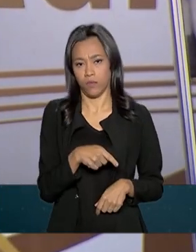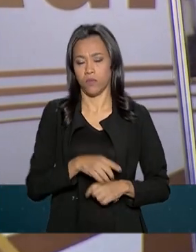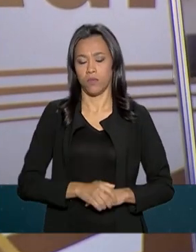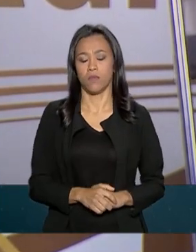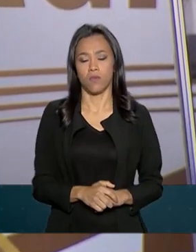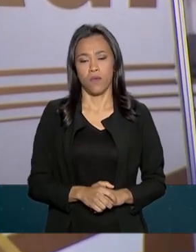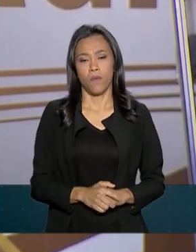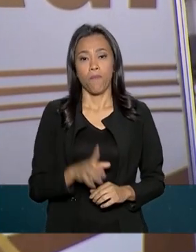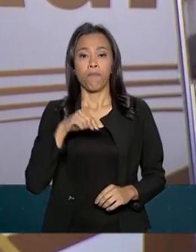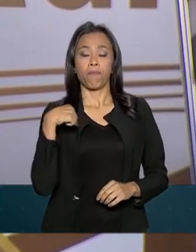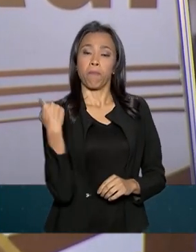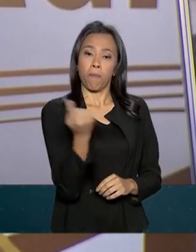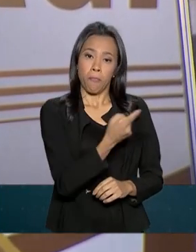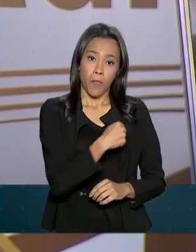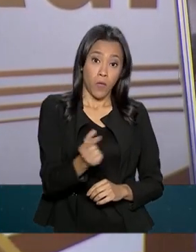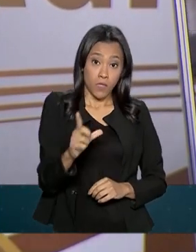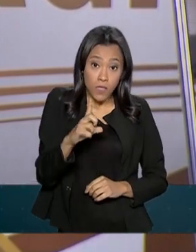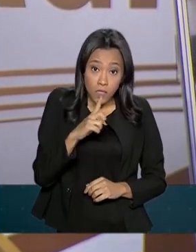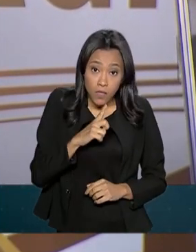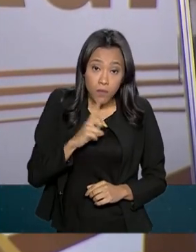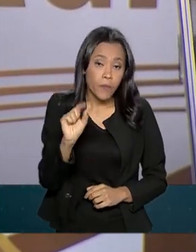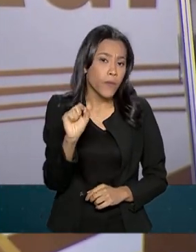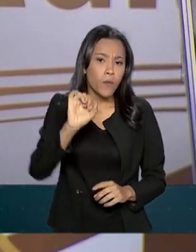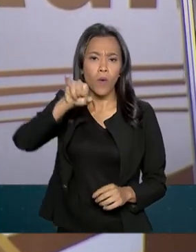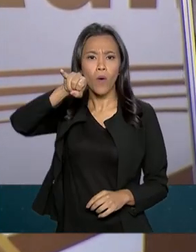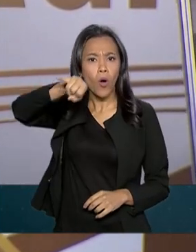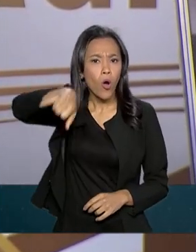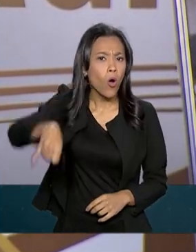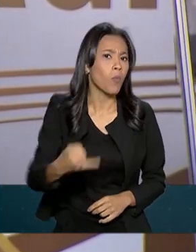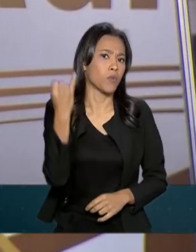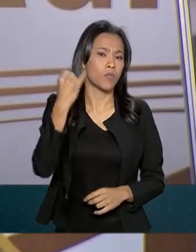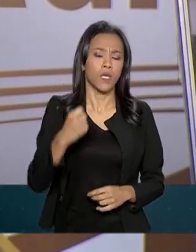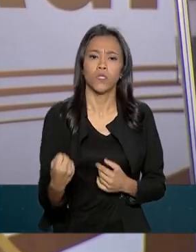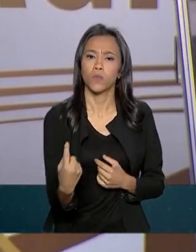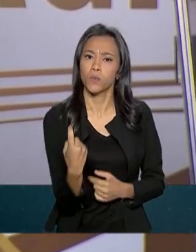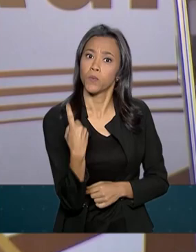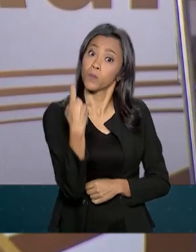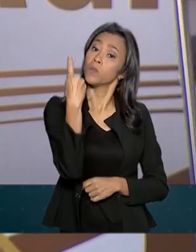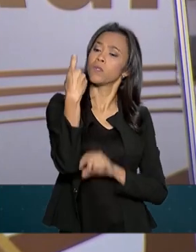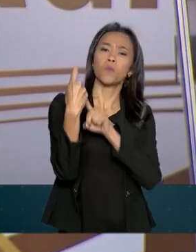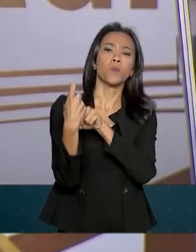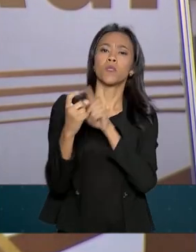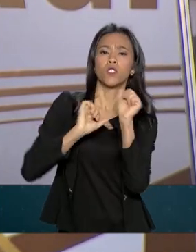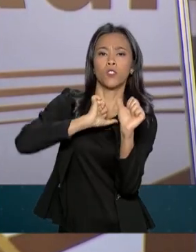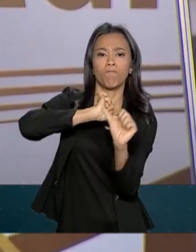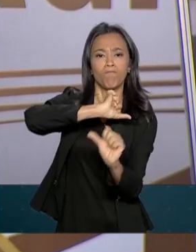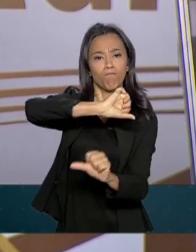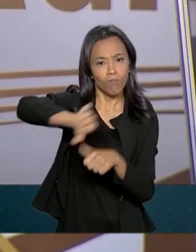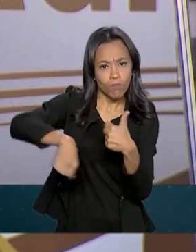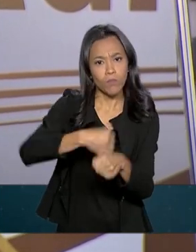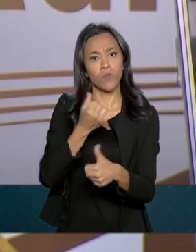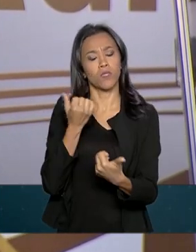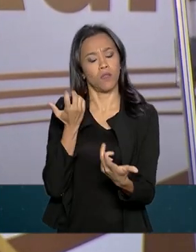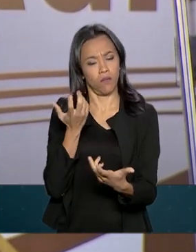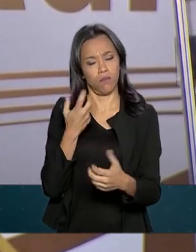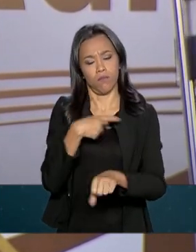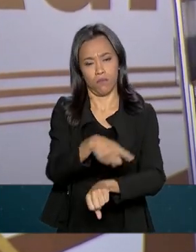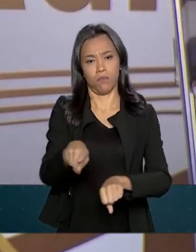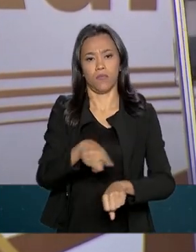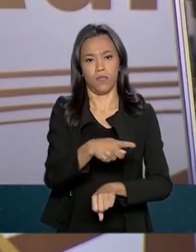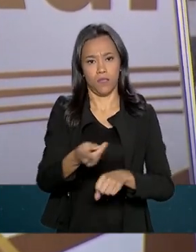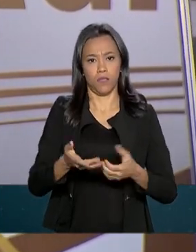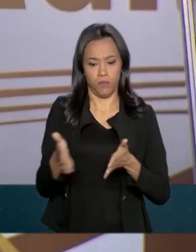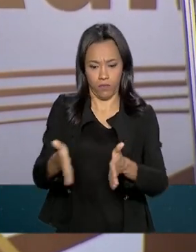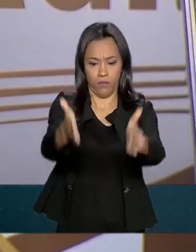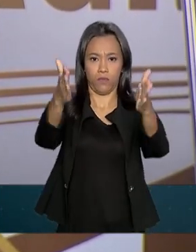Nós temos uma oportunidade ímpar de mudarmos o destino da nação. Quem